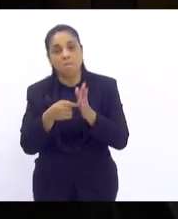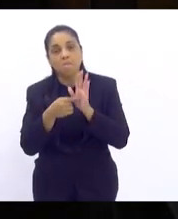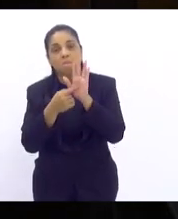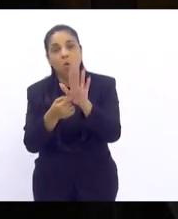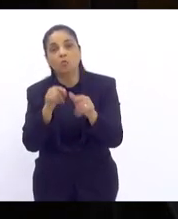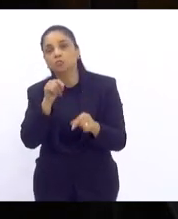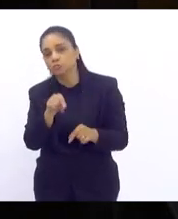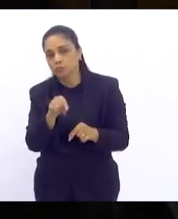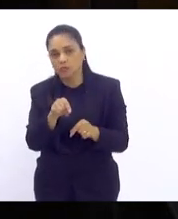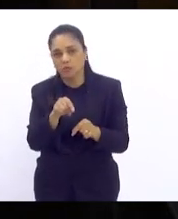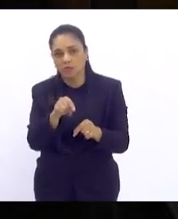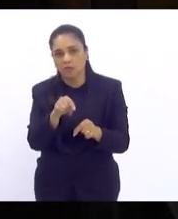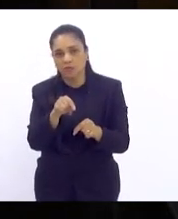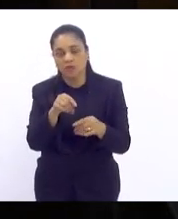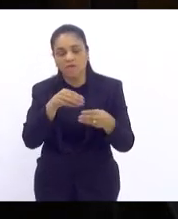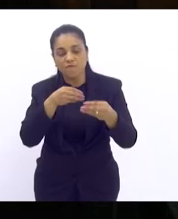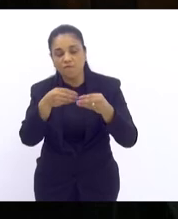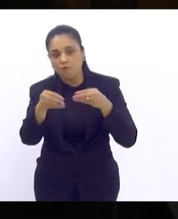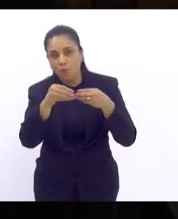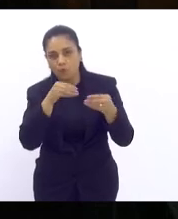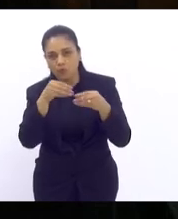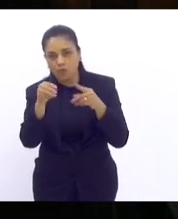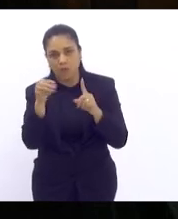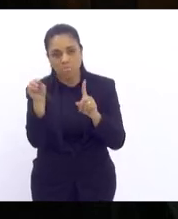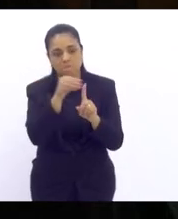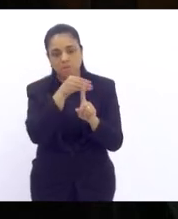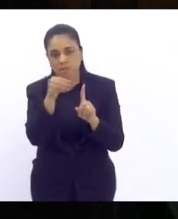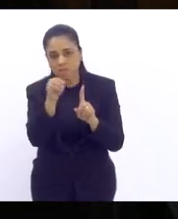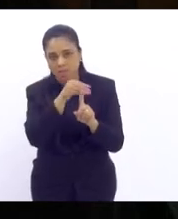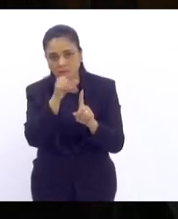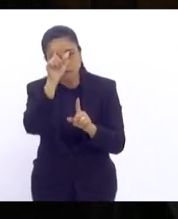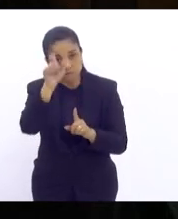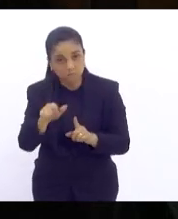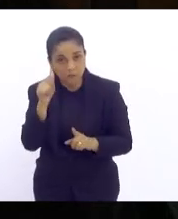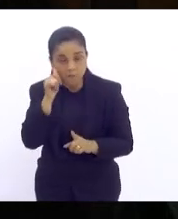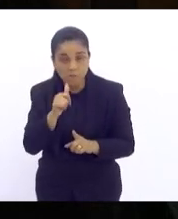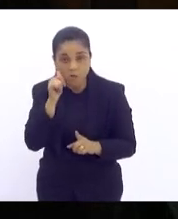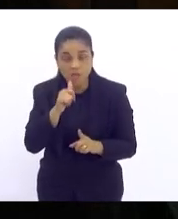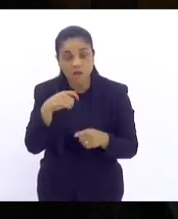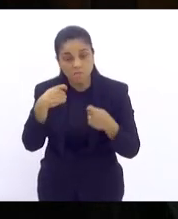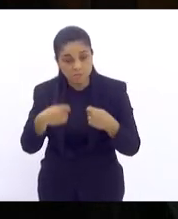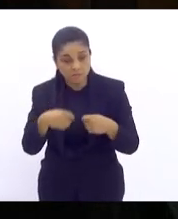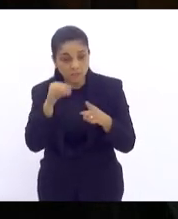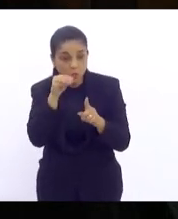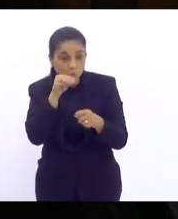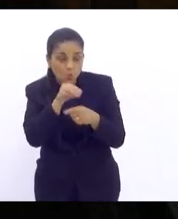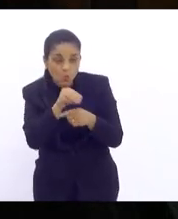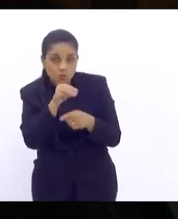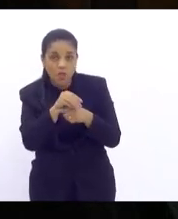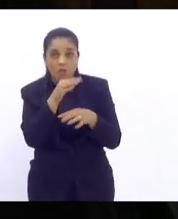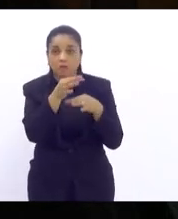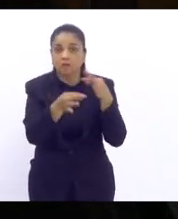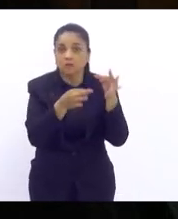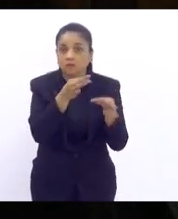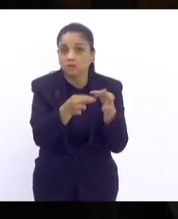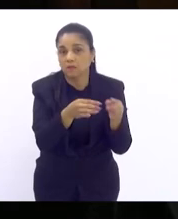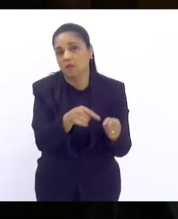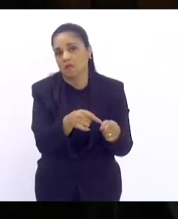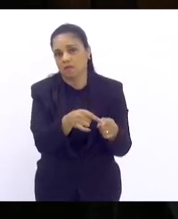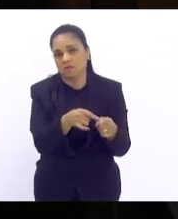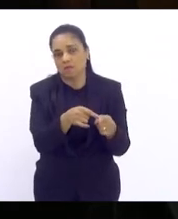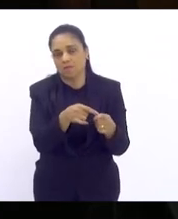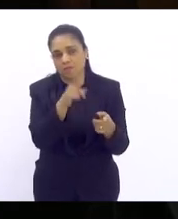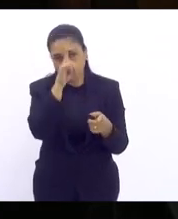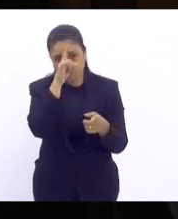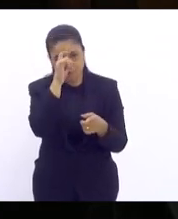elemento central da vulnerabilidade dessas mulheres onde ela devia ser cuidada ser tratada então há muitos